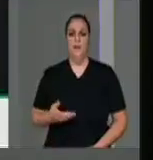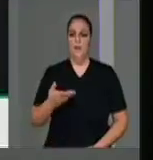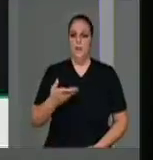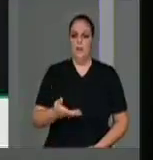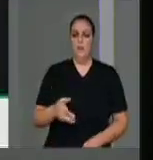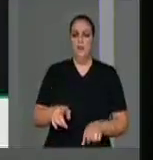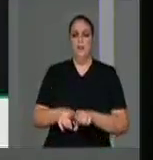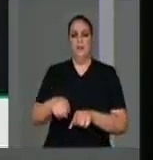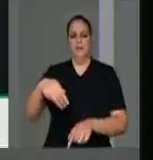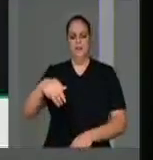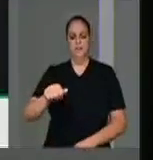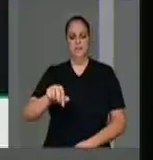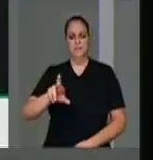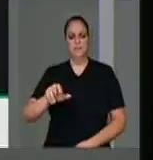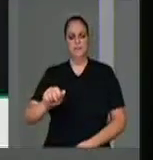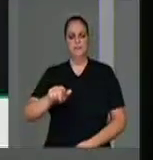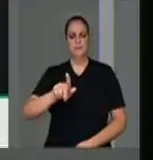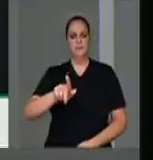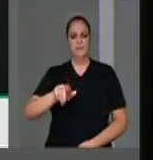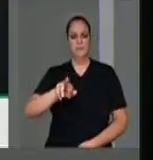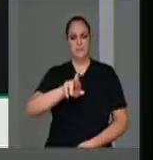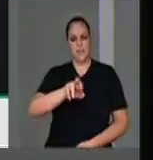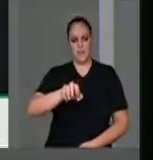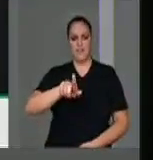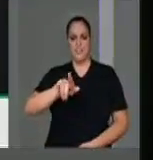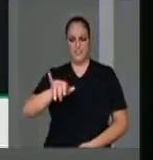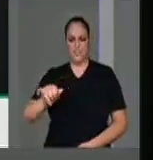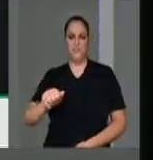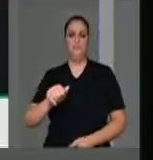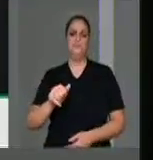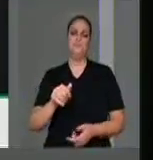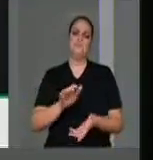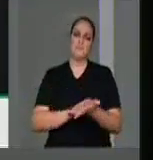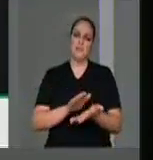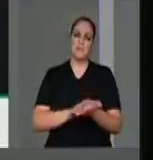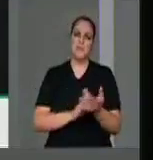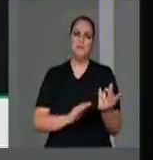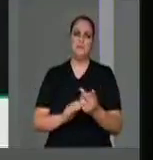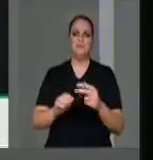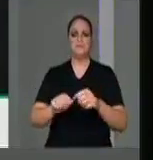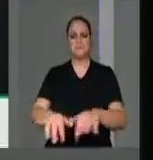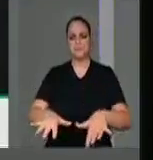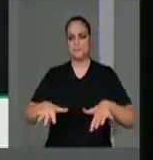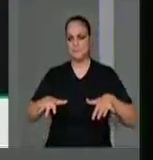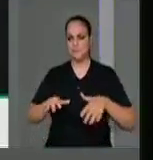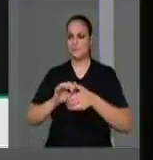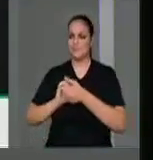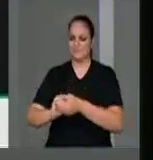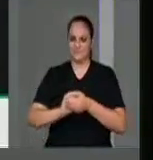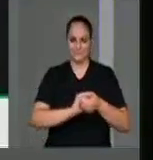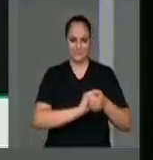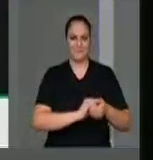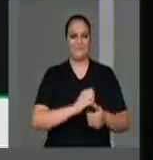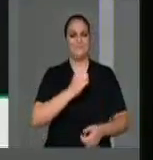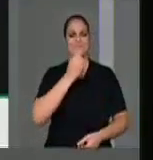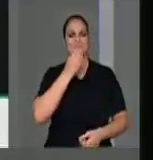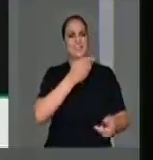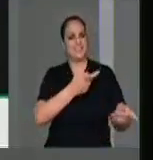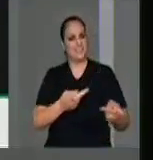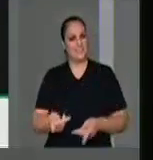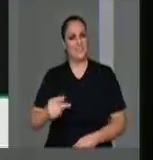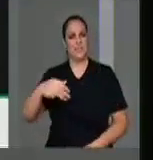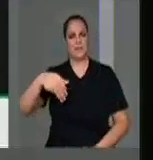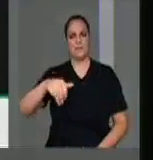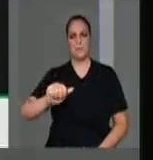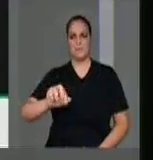fazemos uma saudação aos participantes da mesa e da plenária dessa sessão de hoje. Bem-vinda,